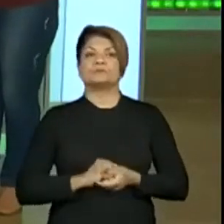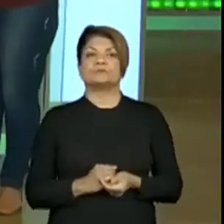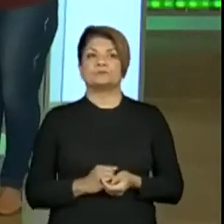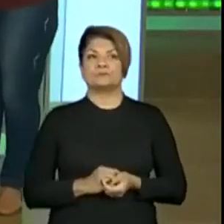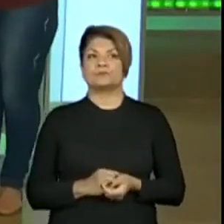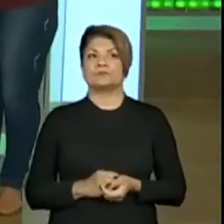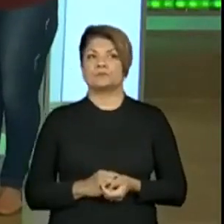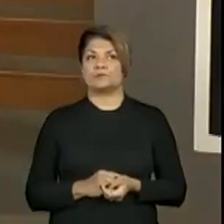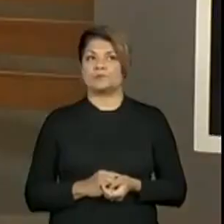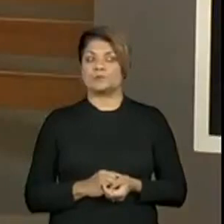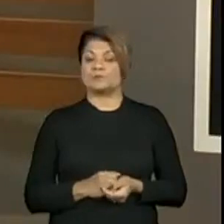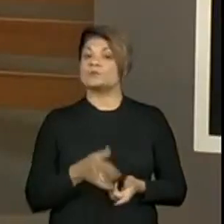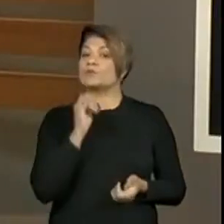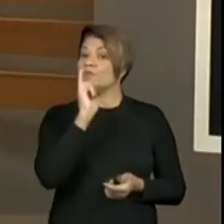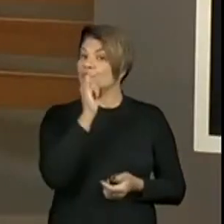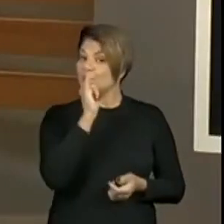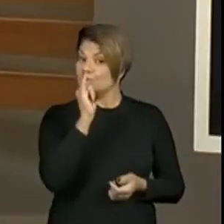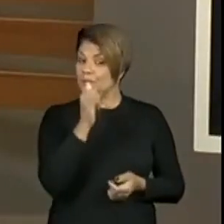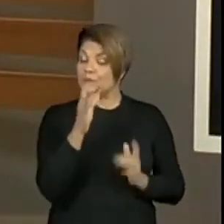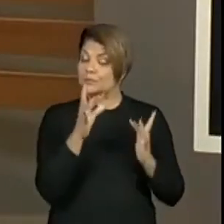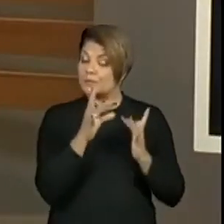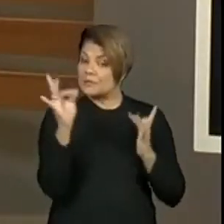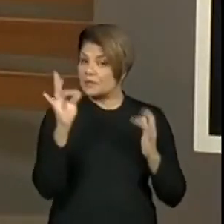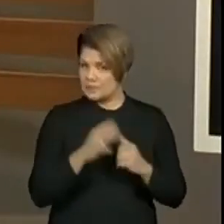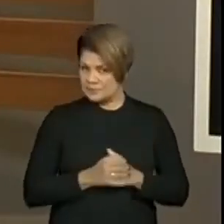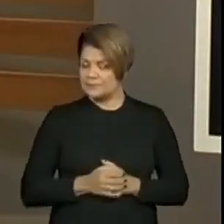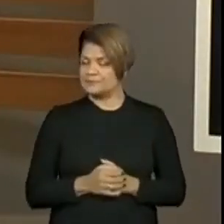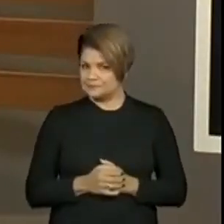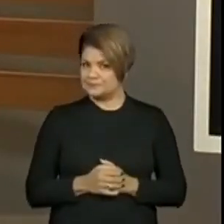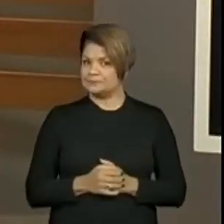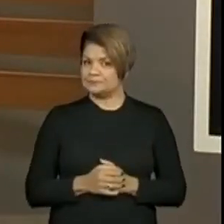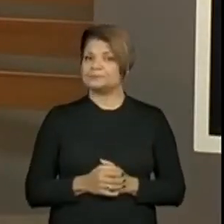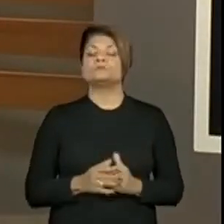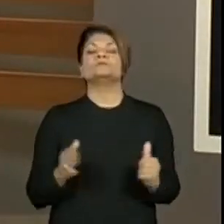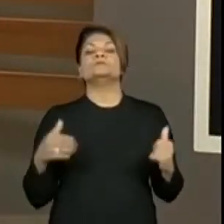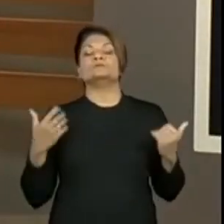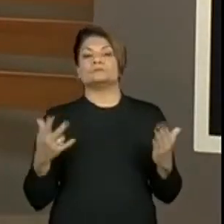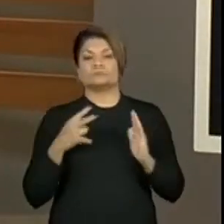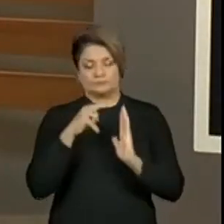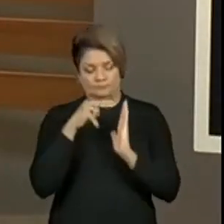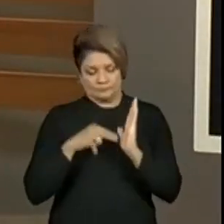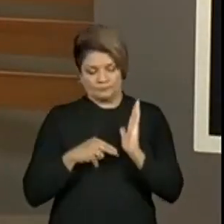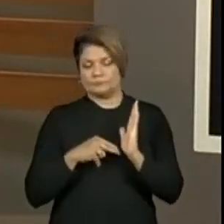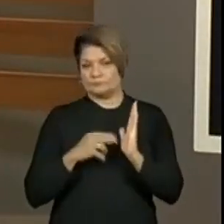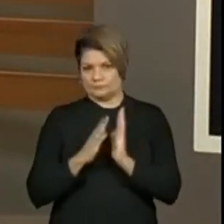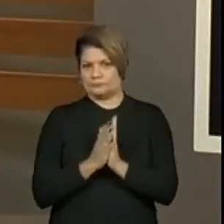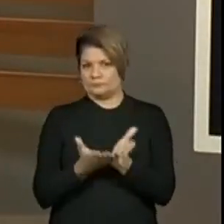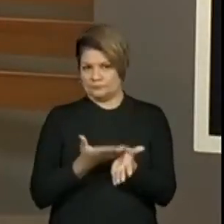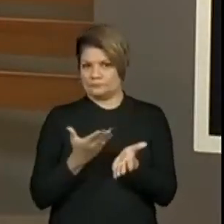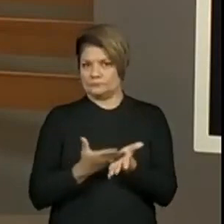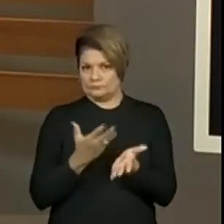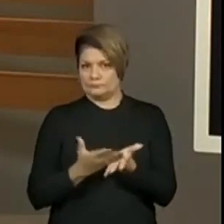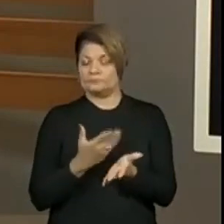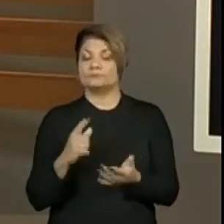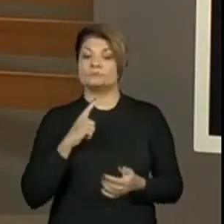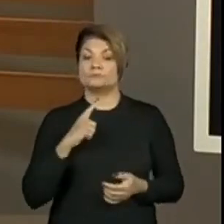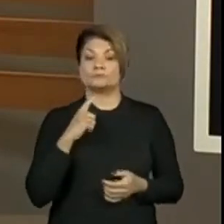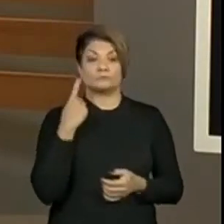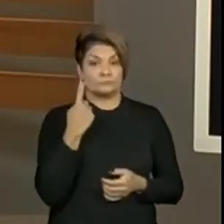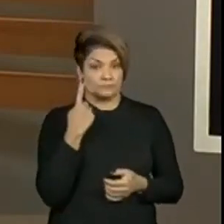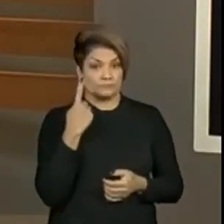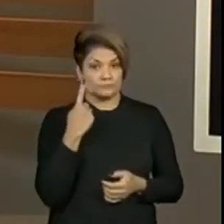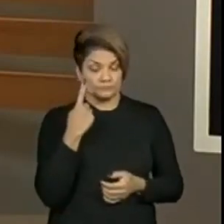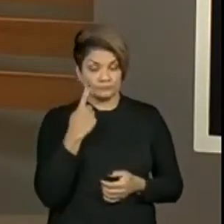Aí eu vou contar mais um detalhezinho sobre essa história. Quando a gente lê O Reino do Lago Verde, eu apresentei uma versão para vocês.